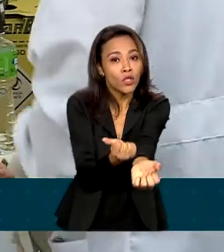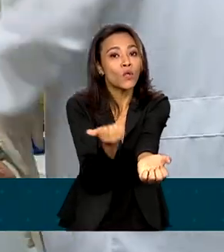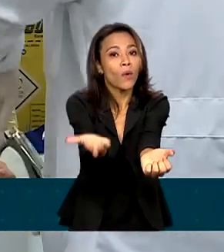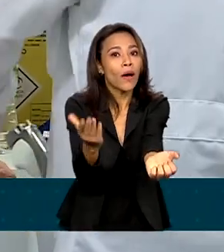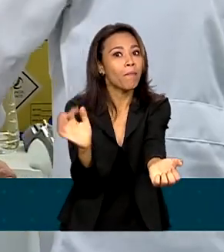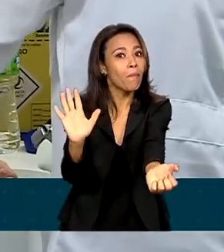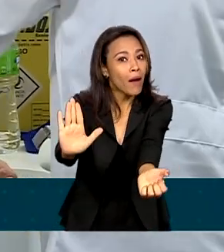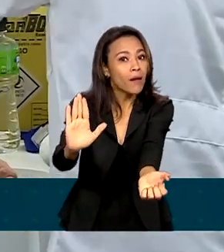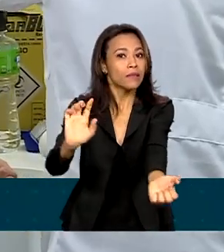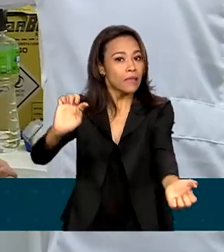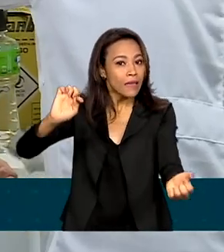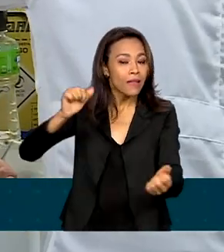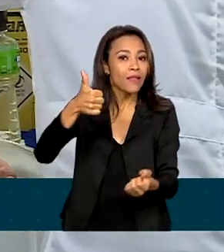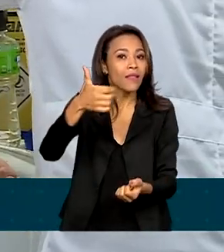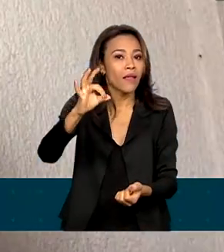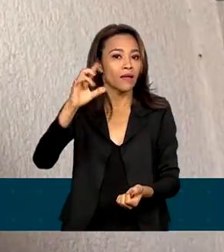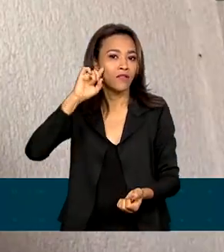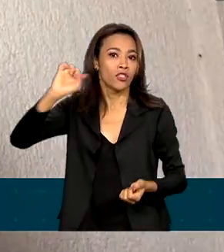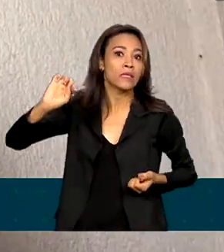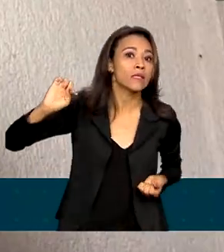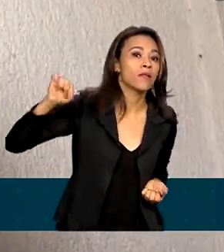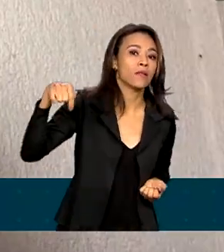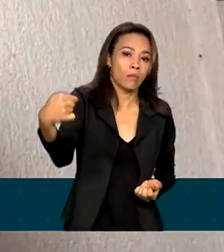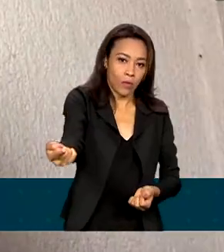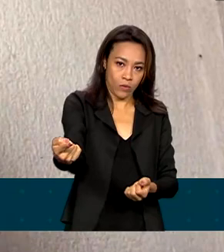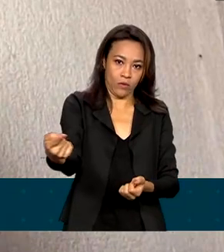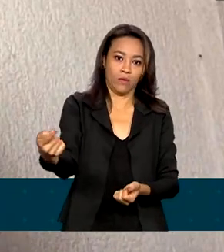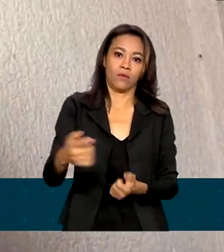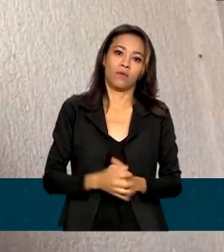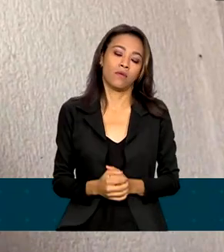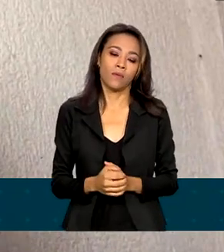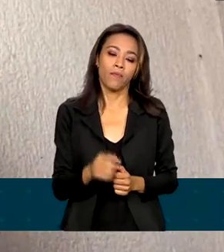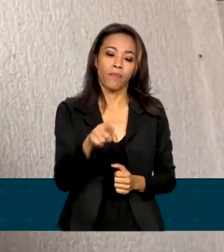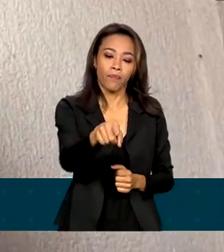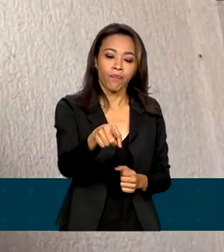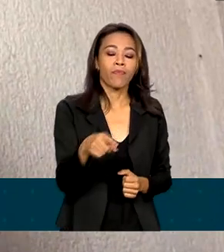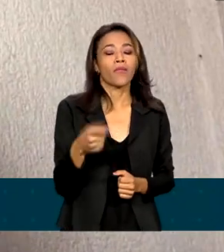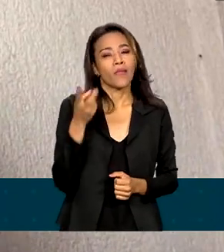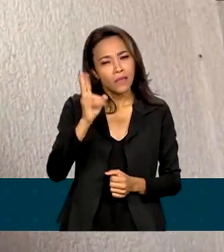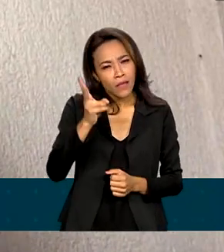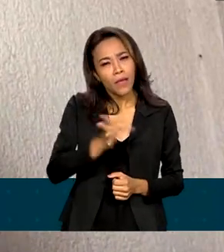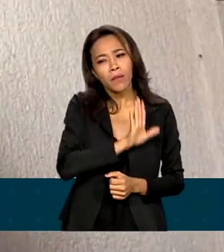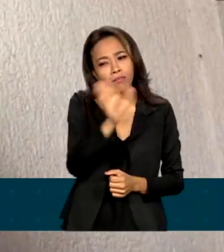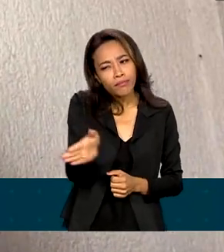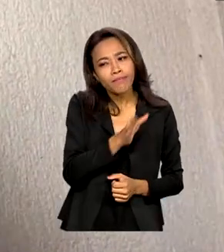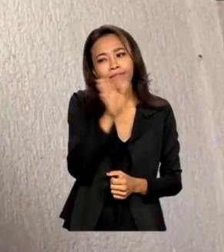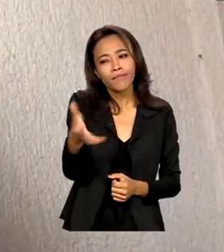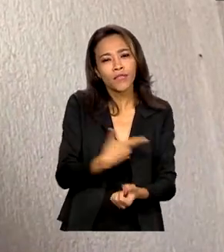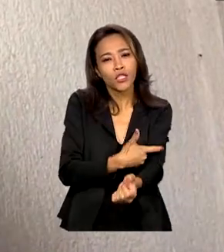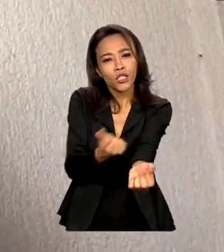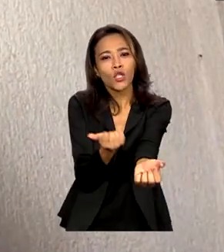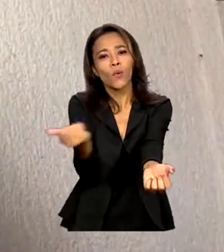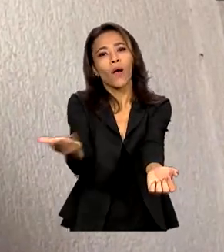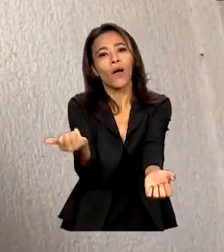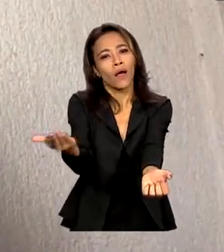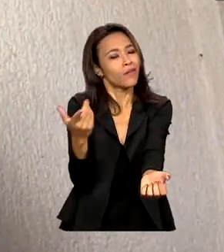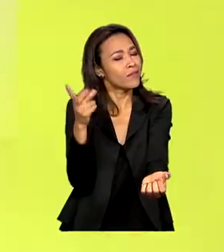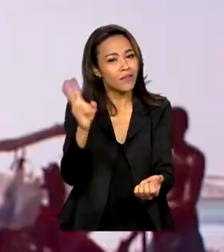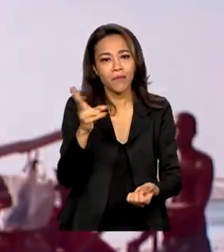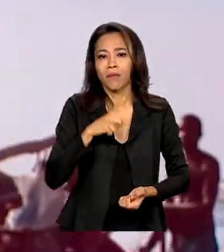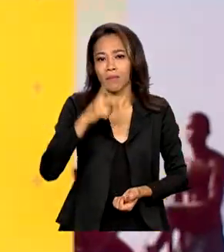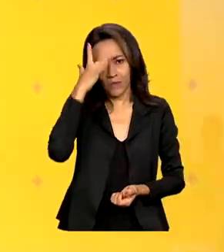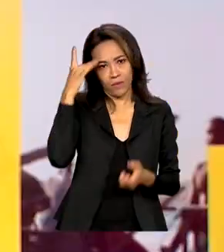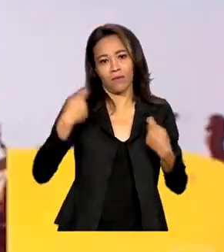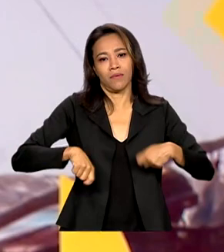do desaparecimento dos sintomas. É importante o ir doar sempre, com uma frequência, porque sempre tem gente precisando, né?